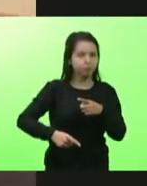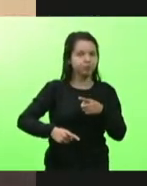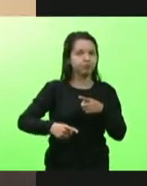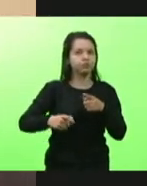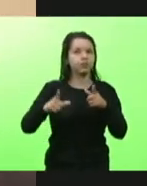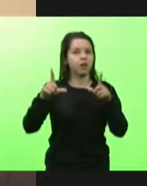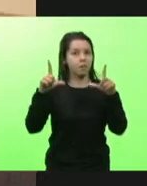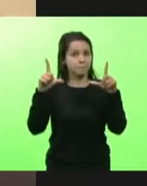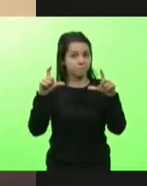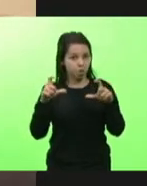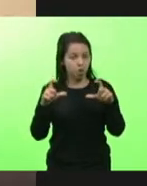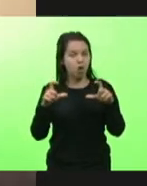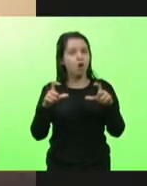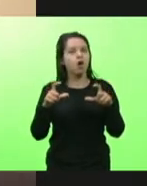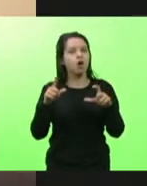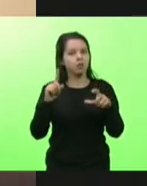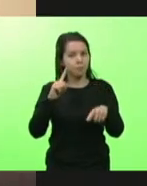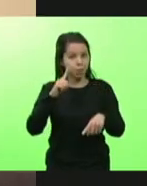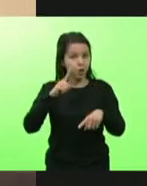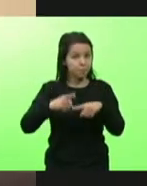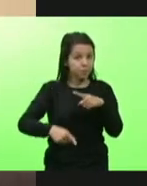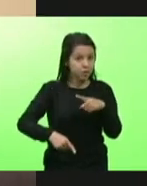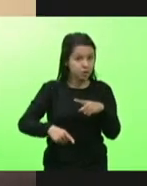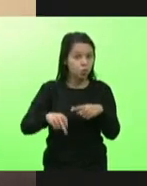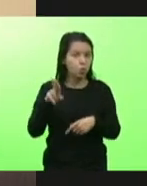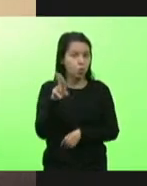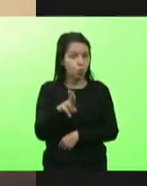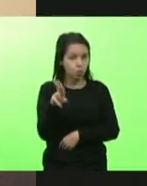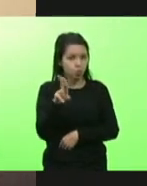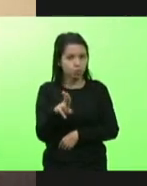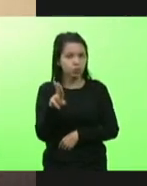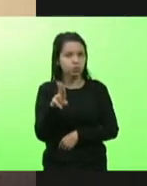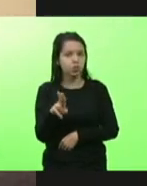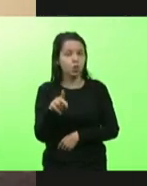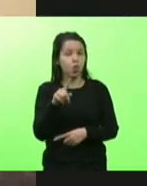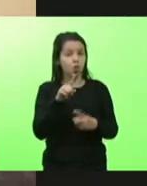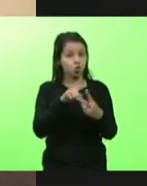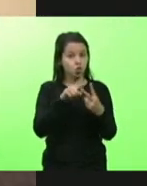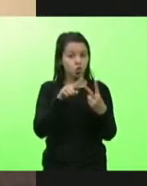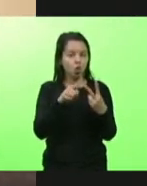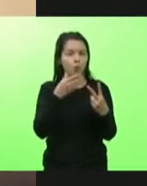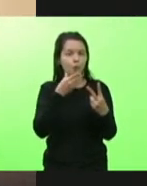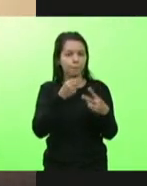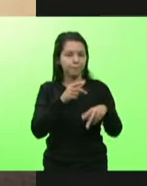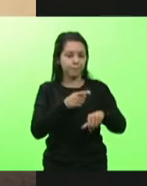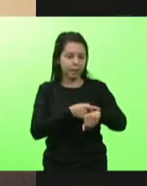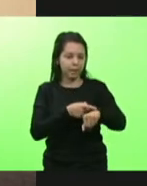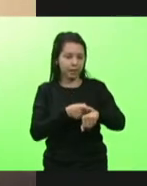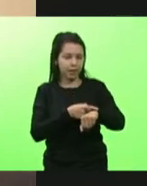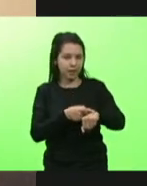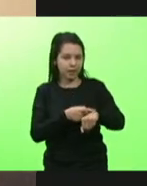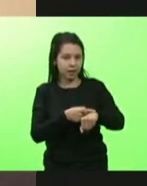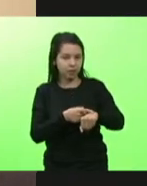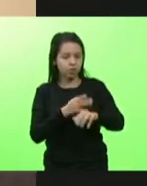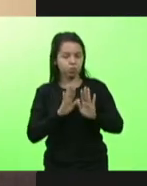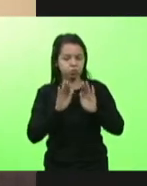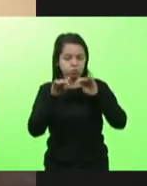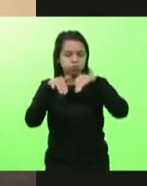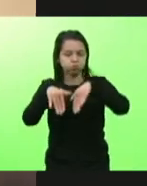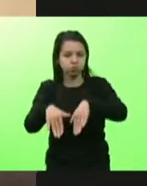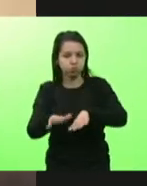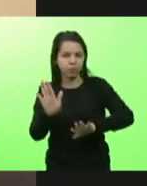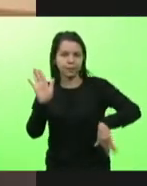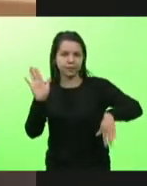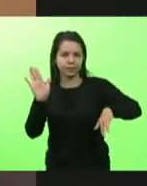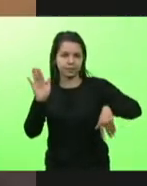proibição do uso desta imagem daqueles dois pelados se jogando numa piscina. e o que